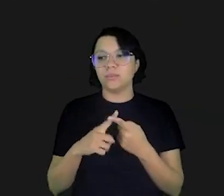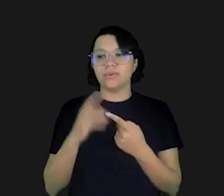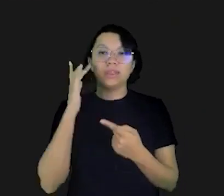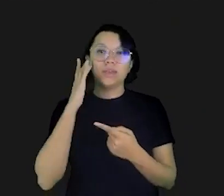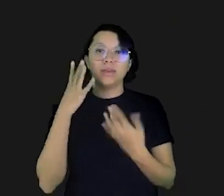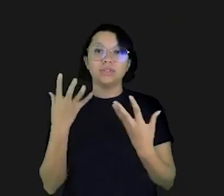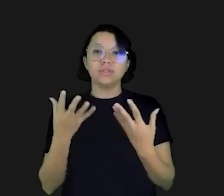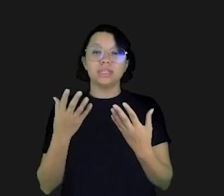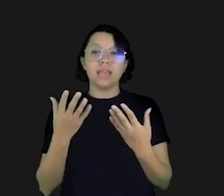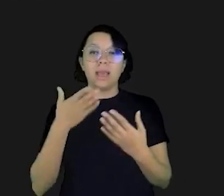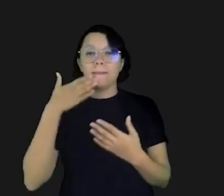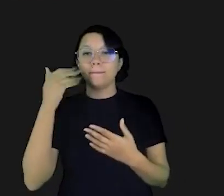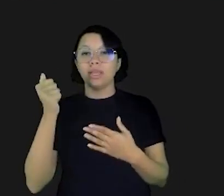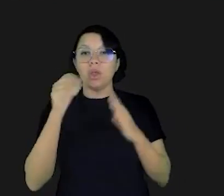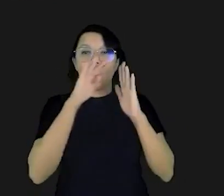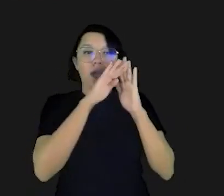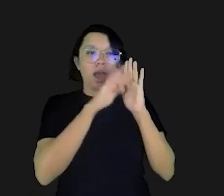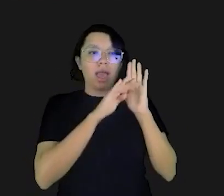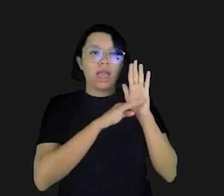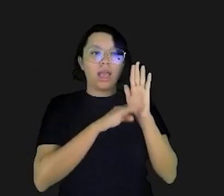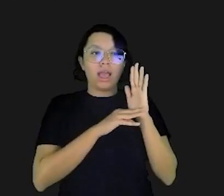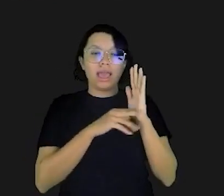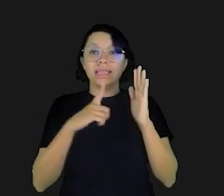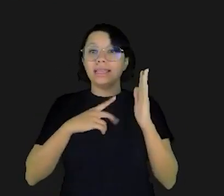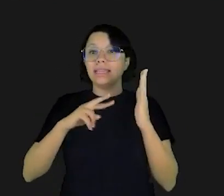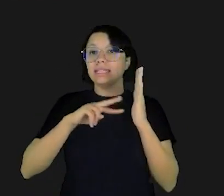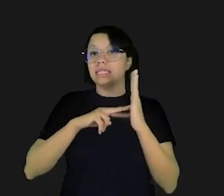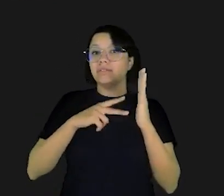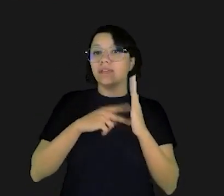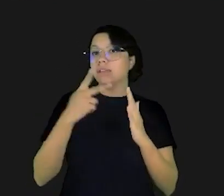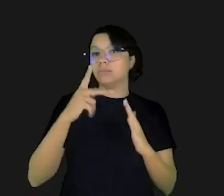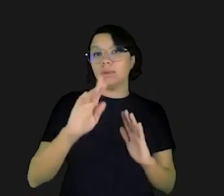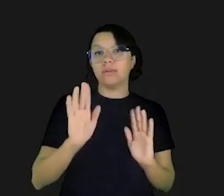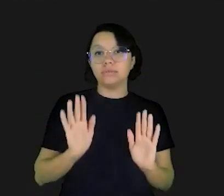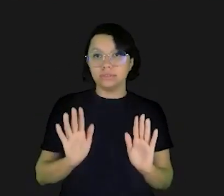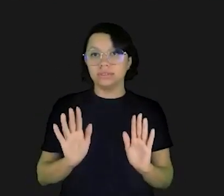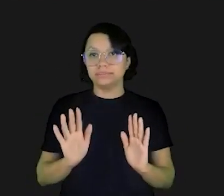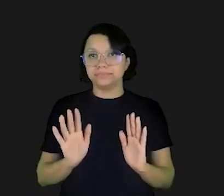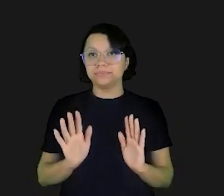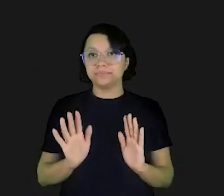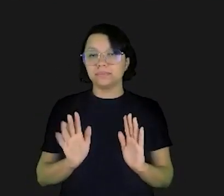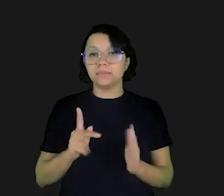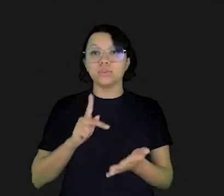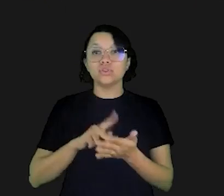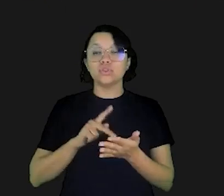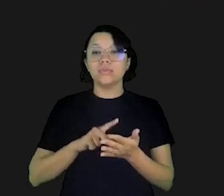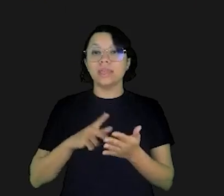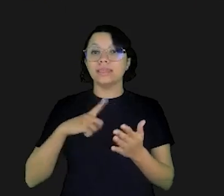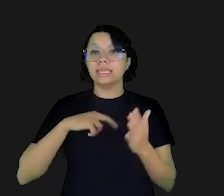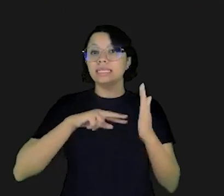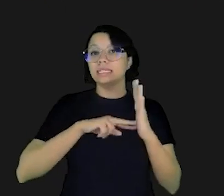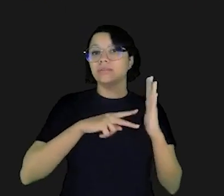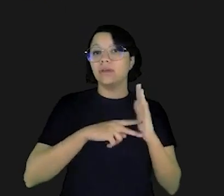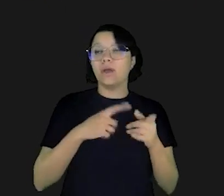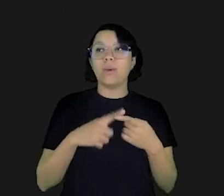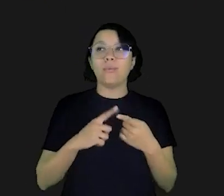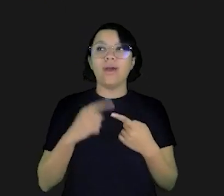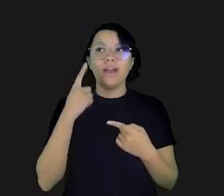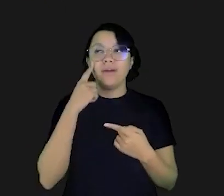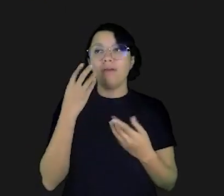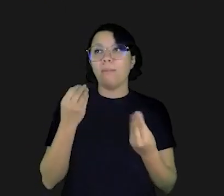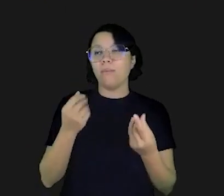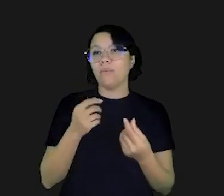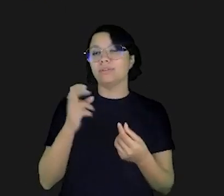pergunta Ricardo eu acho que a melhor categorização é aquela que fizer sentido pra você aquela que realmente for